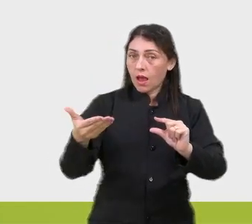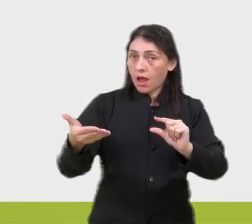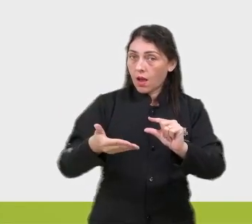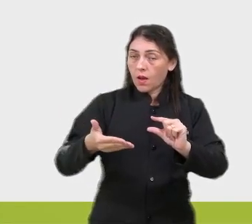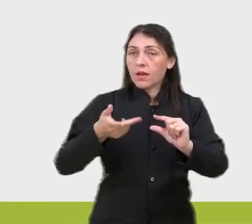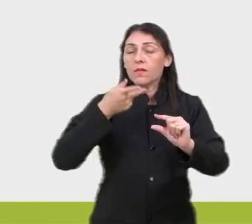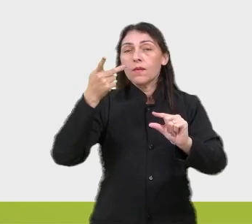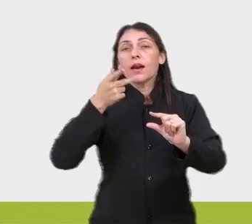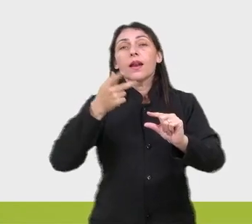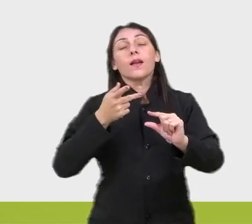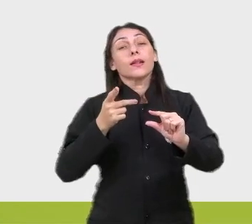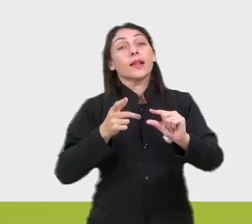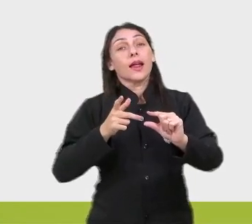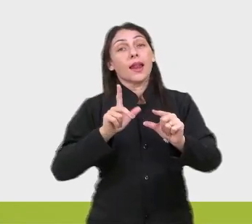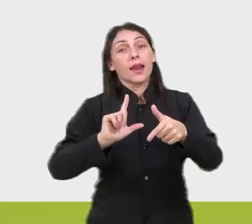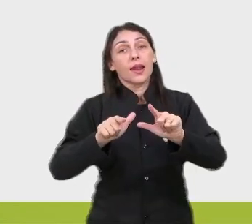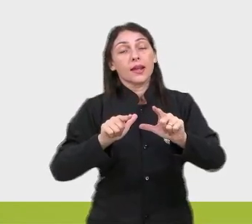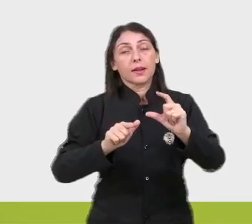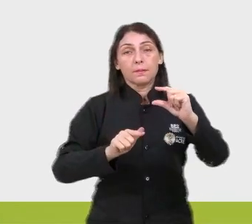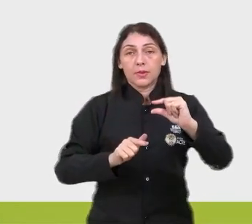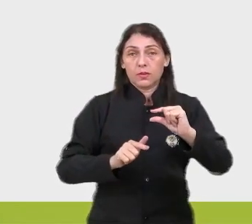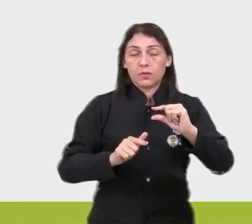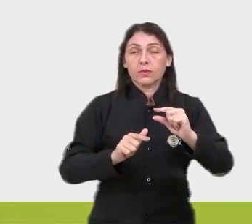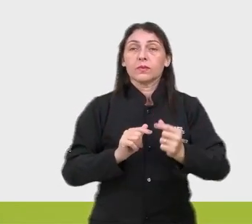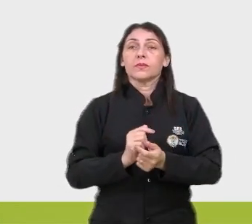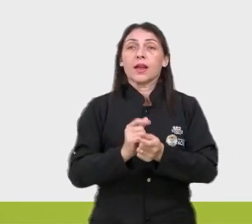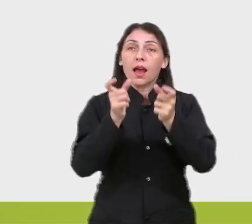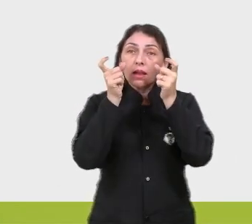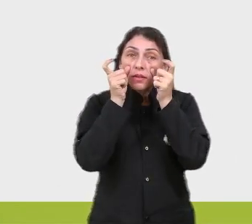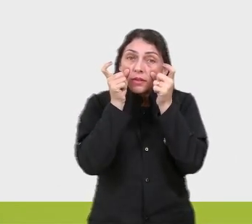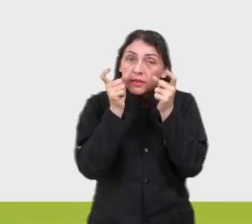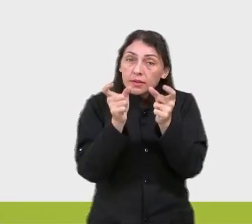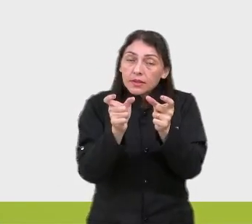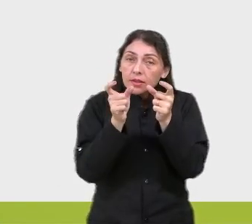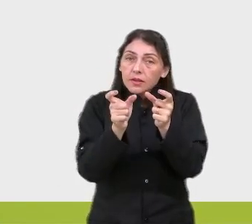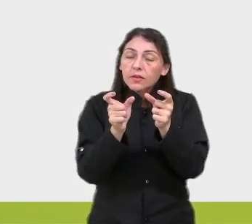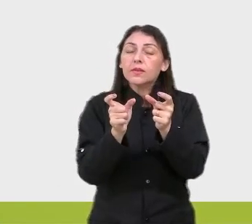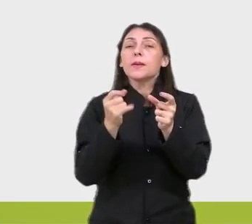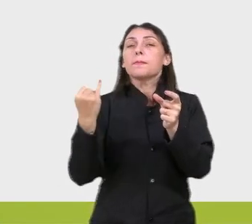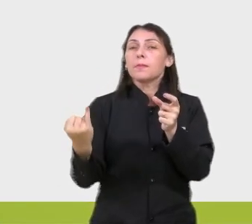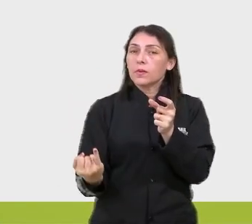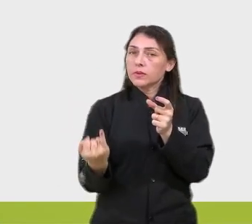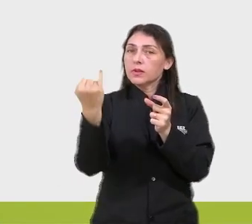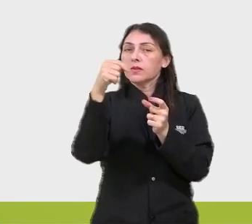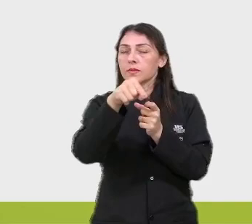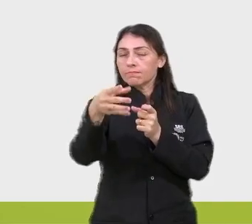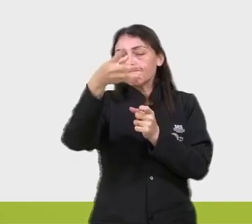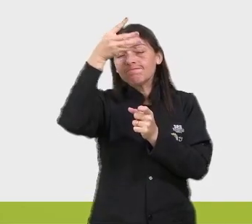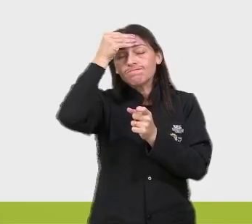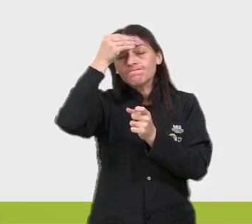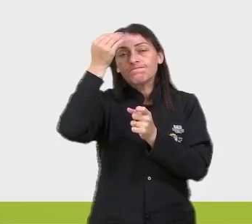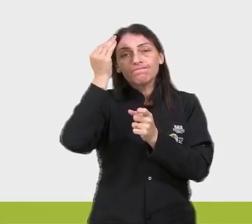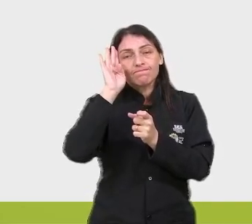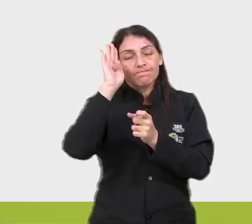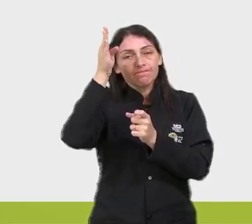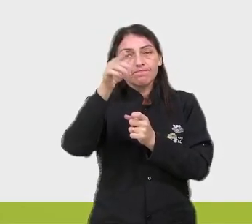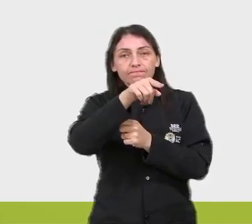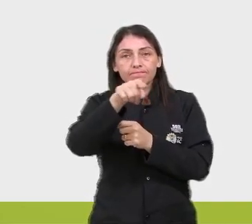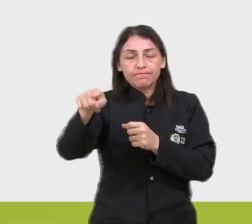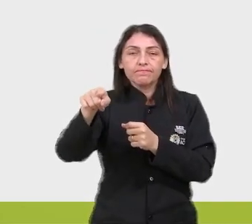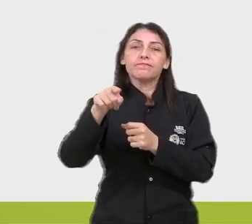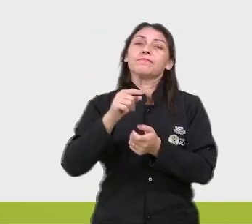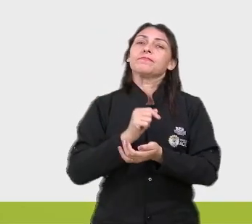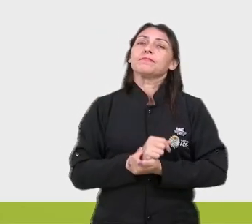nós vamos falar da letra minúscula. Atenção, isso aqui é muito interessante, gente, principalmente para vocês